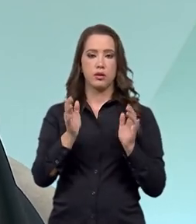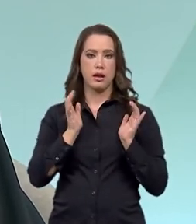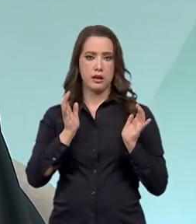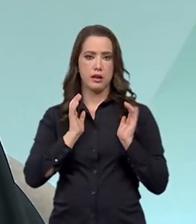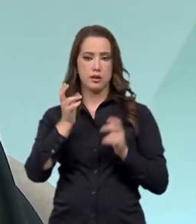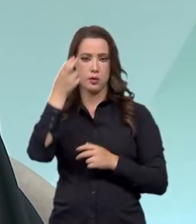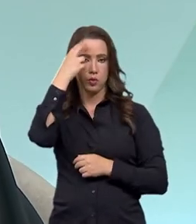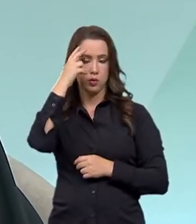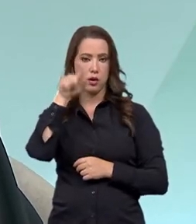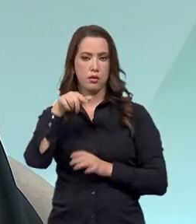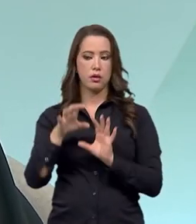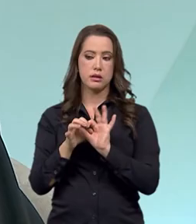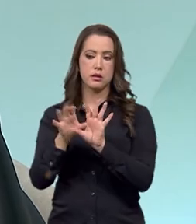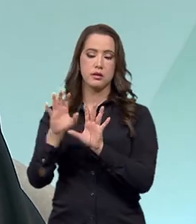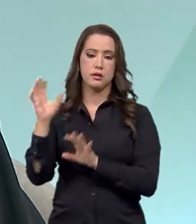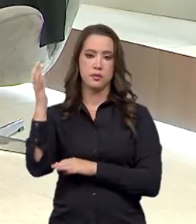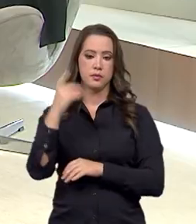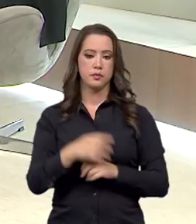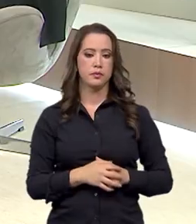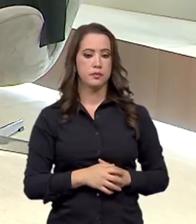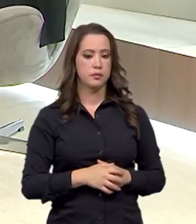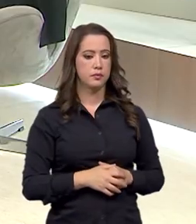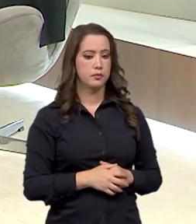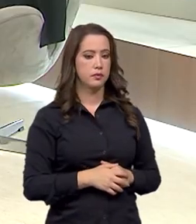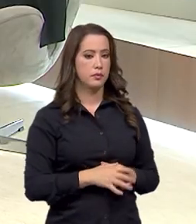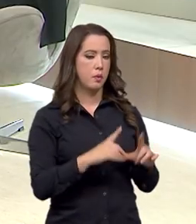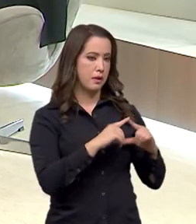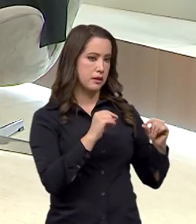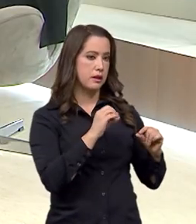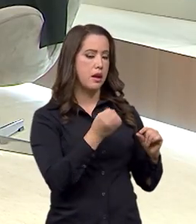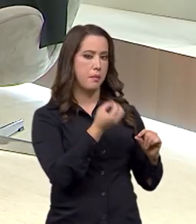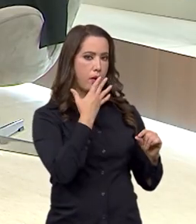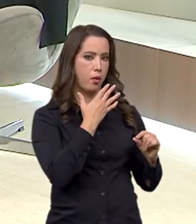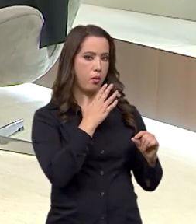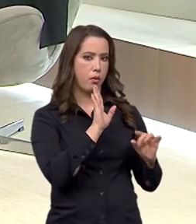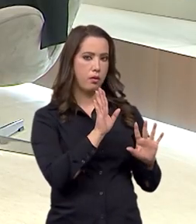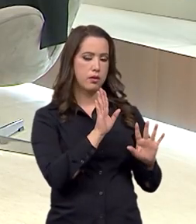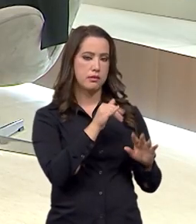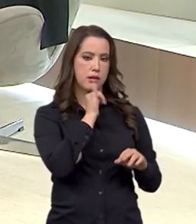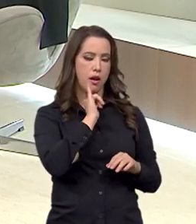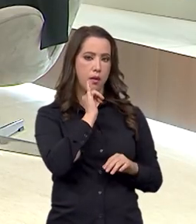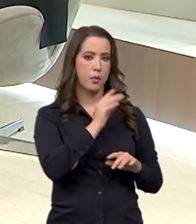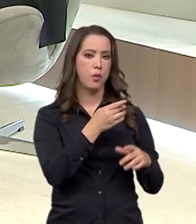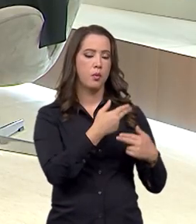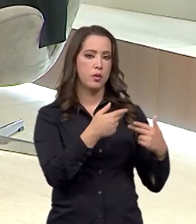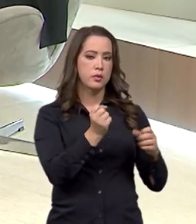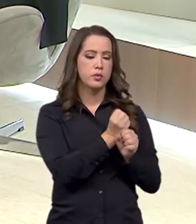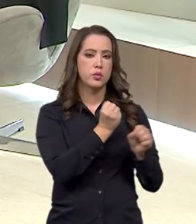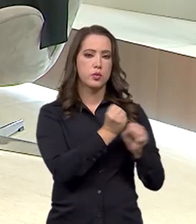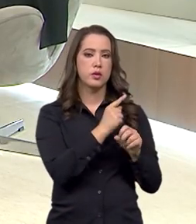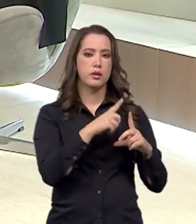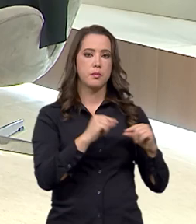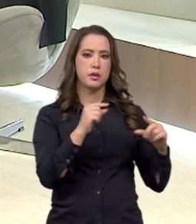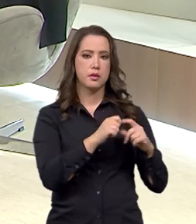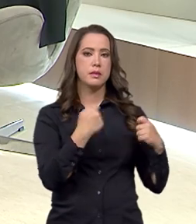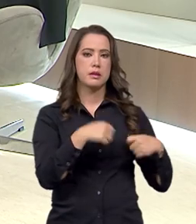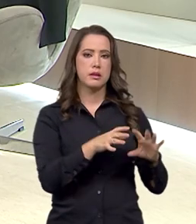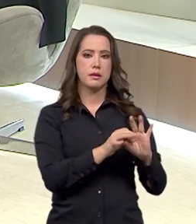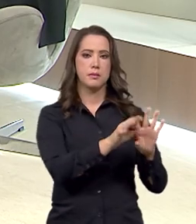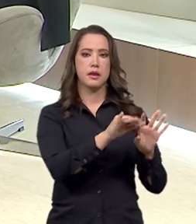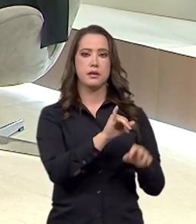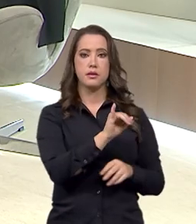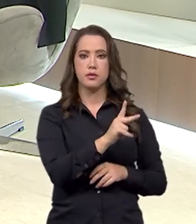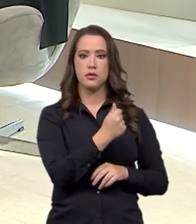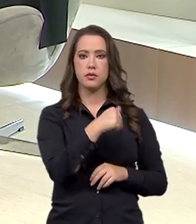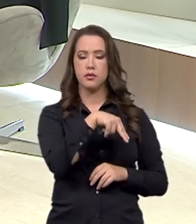respeitar o licenciamento ambiental. Brasília é um bom exemplo. O empreendimento que vai ser construído em Brasília, ele tem que passar por um licenciamento do